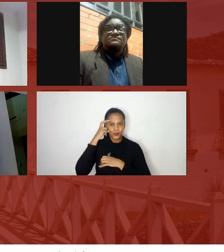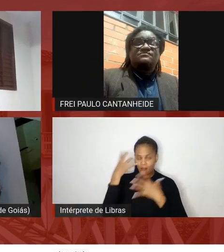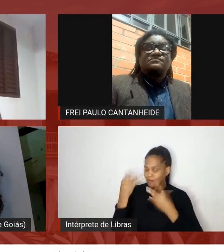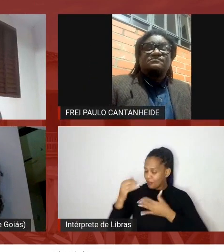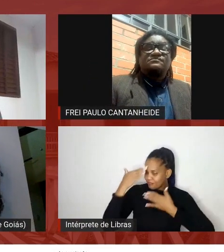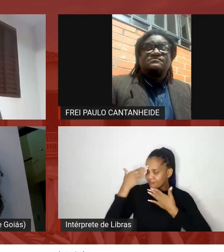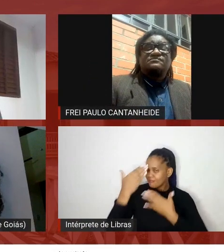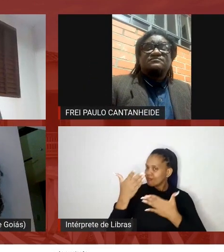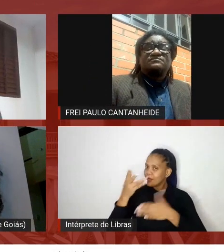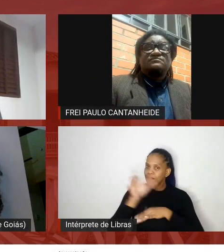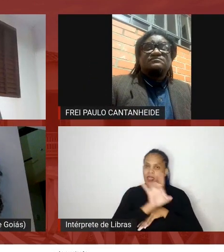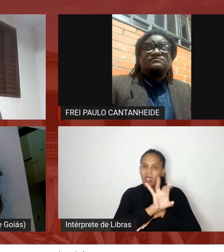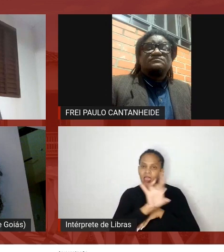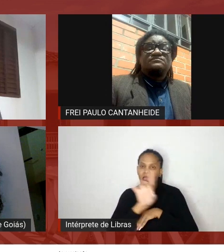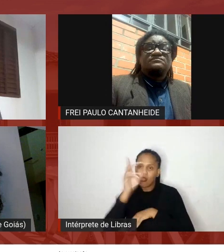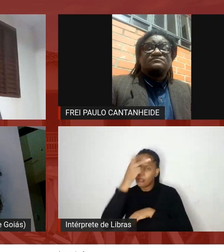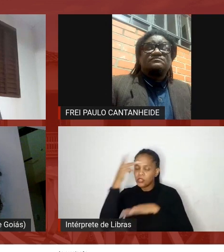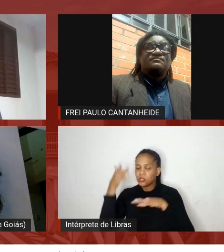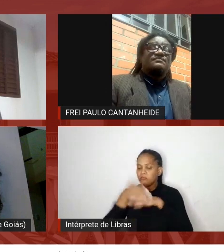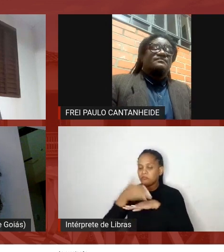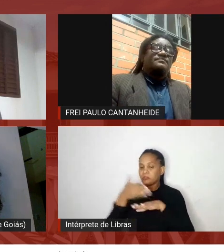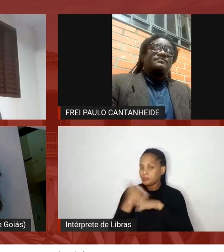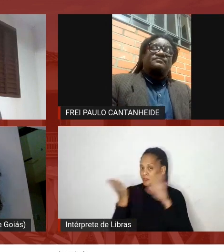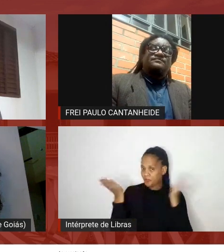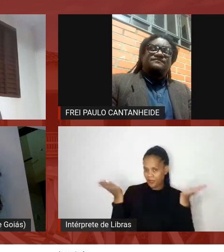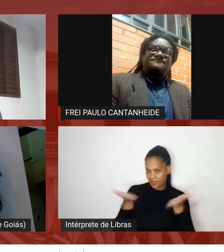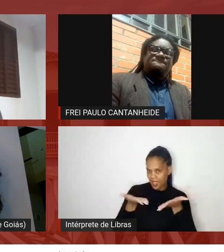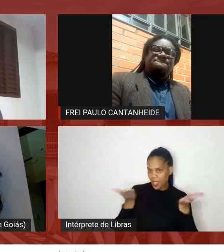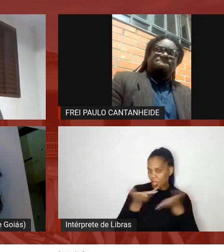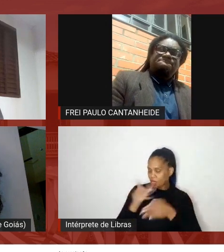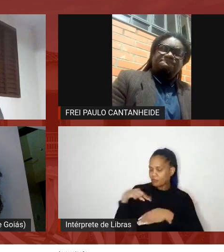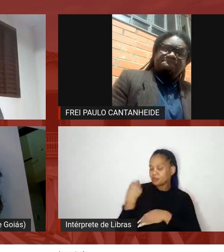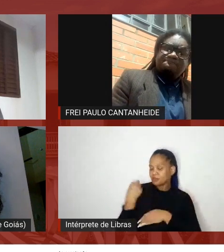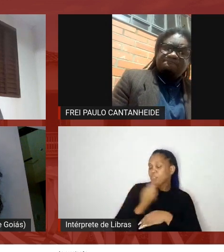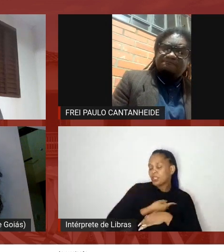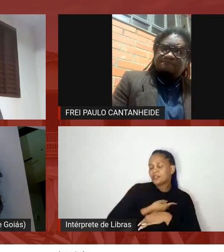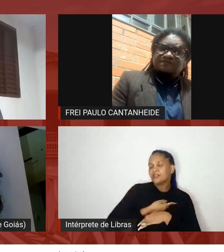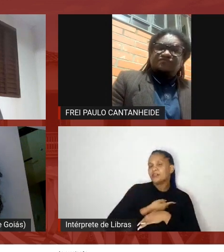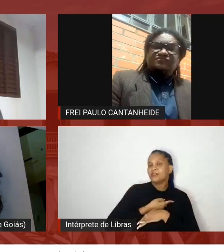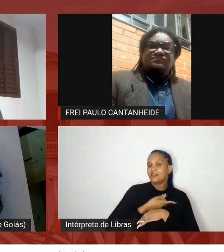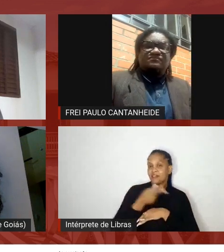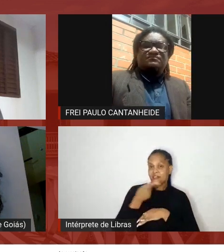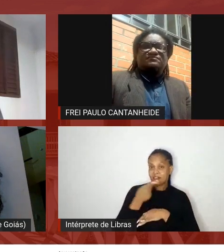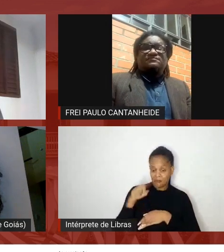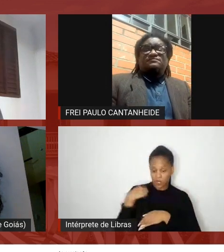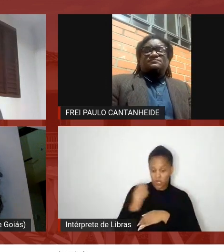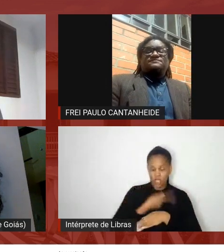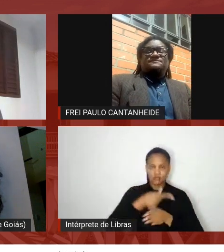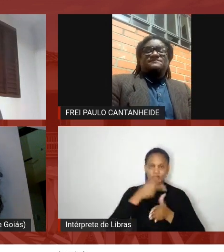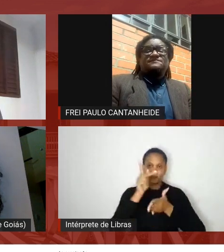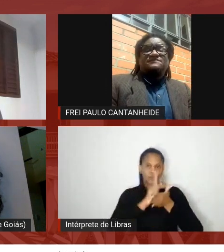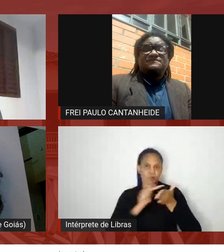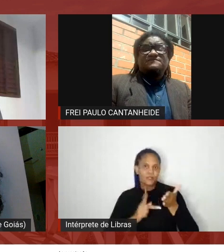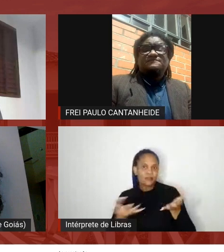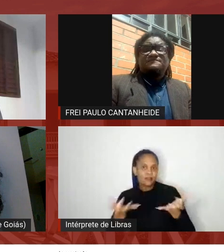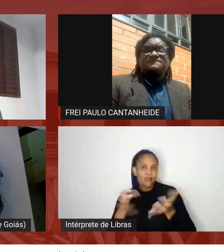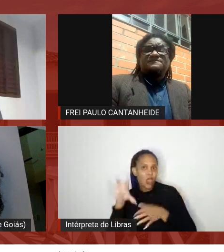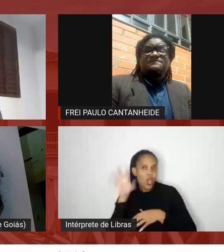participando e agora para a gente passar para as nossas poesias a gente queria ouvir